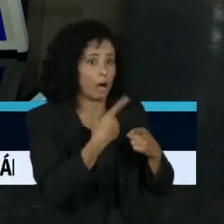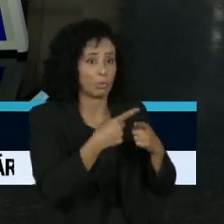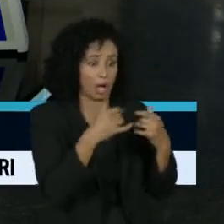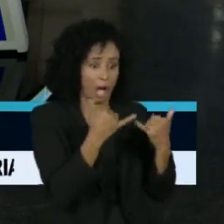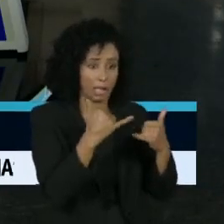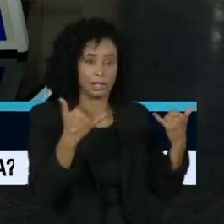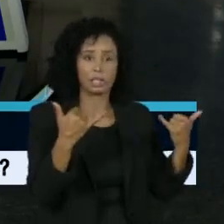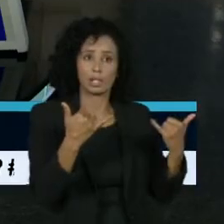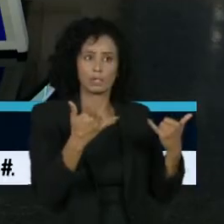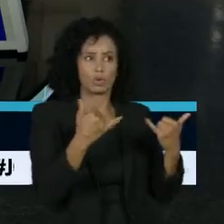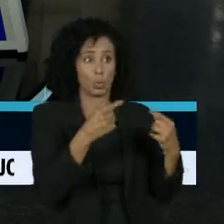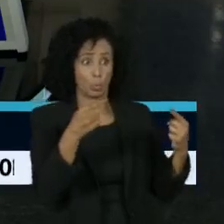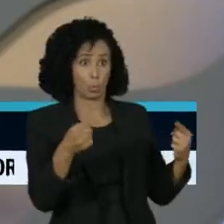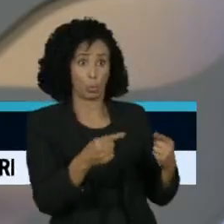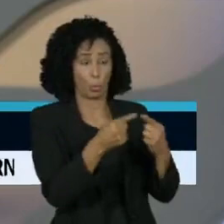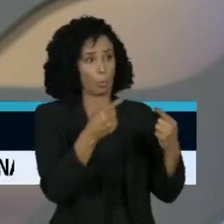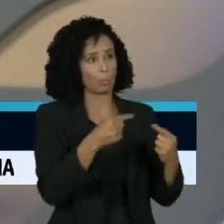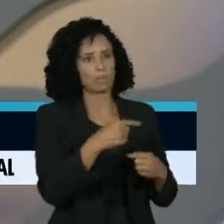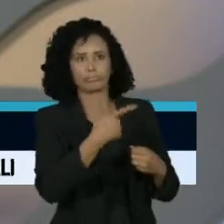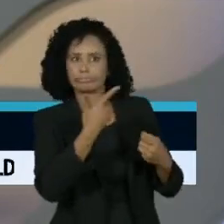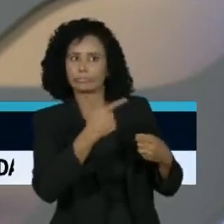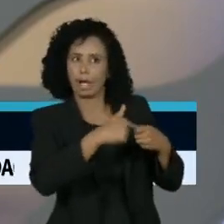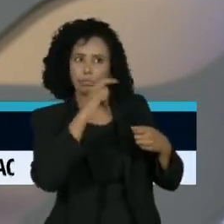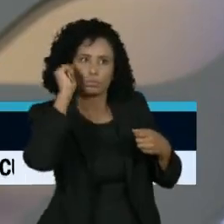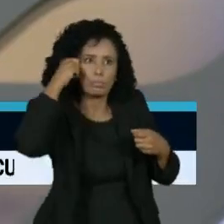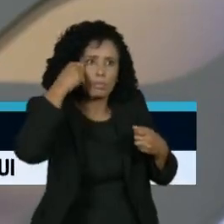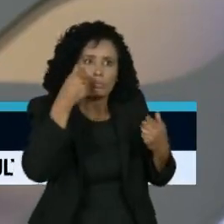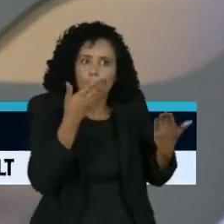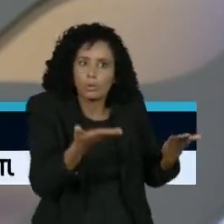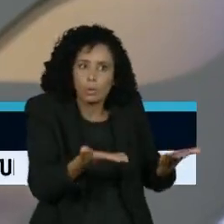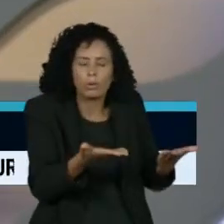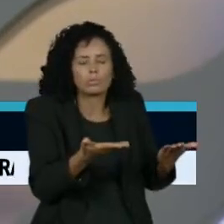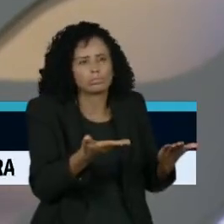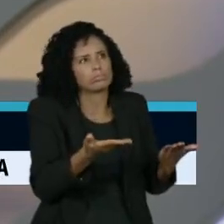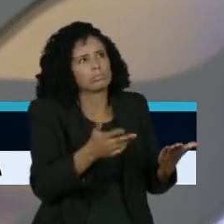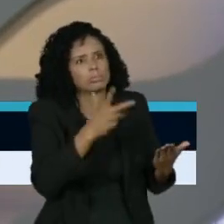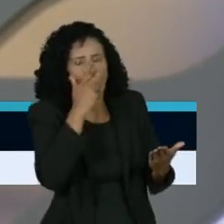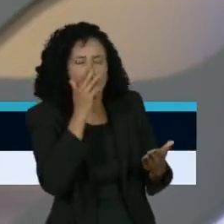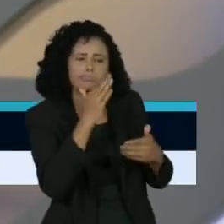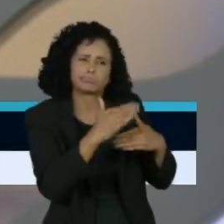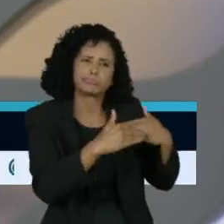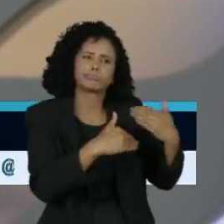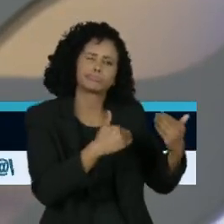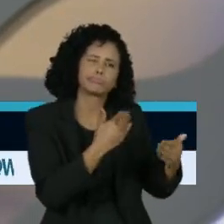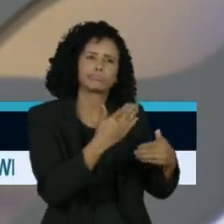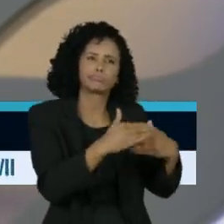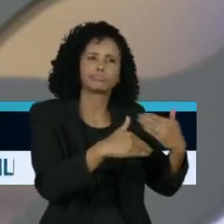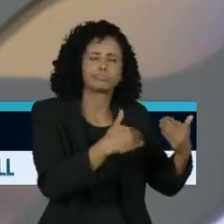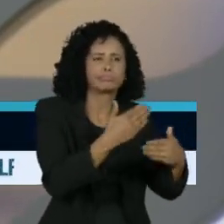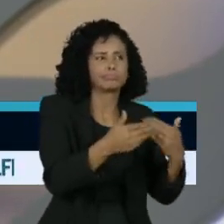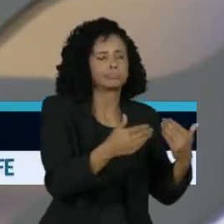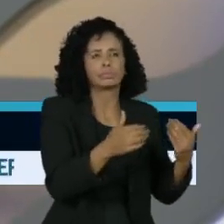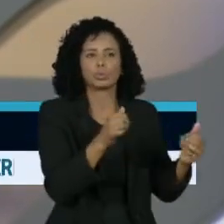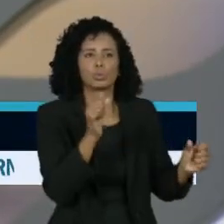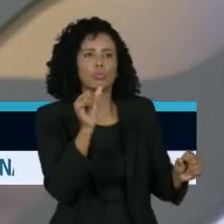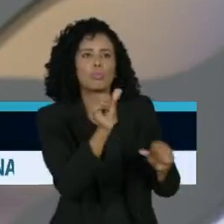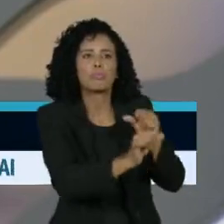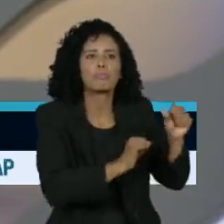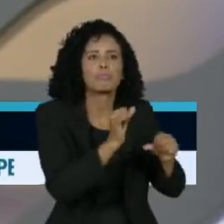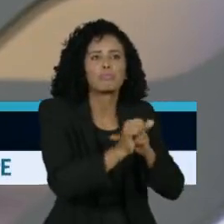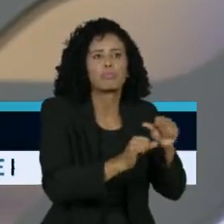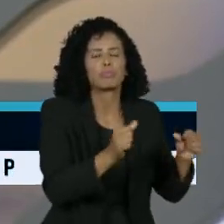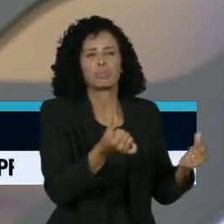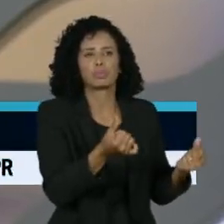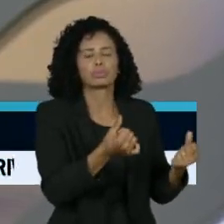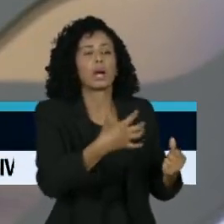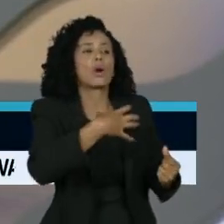dependência dos hidrocarbonetos e do petróleo, ela mudará essa matriz energética antes do petróleo